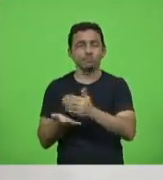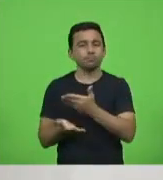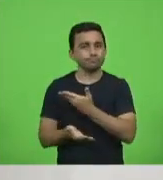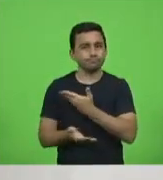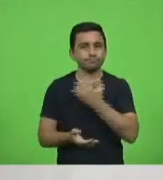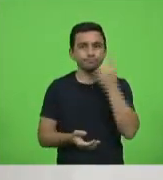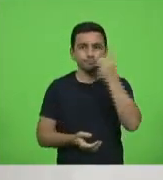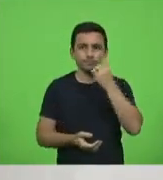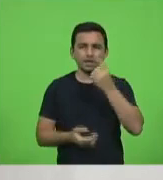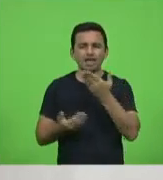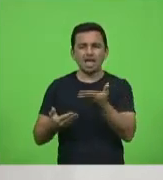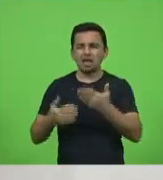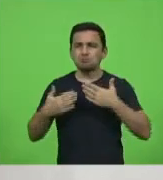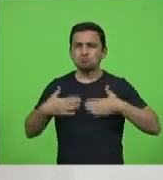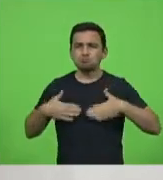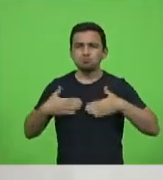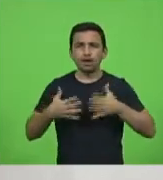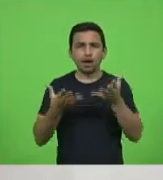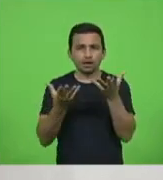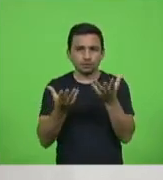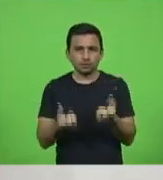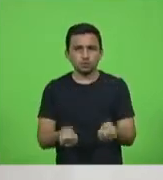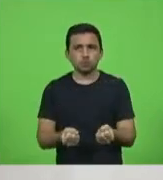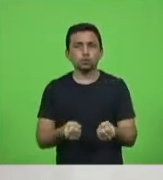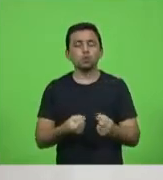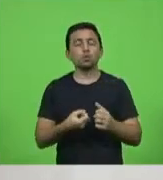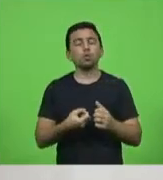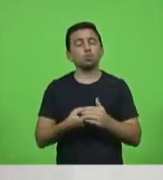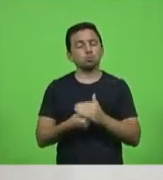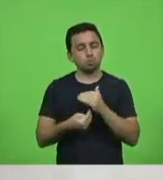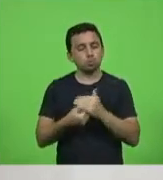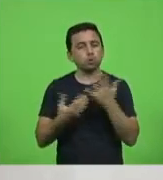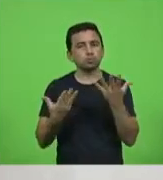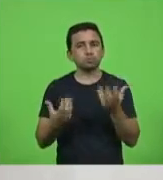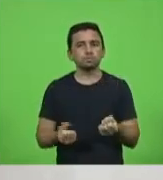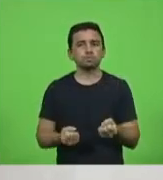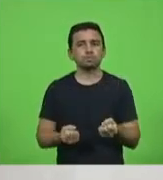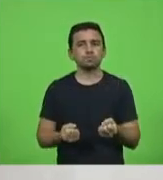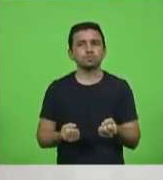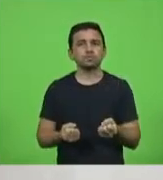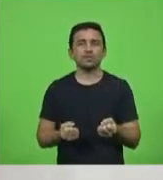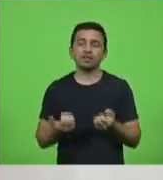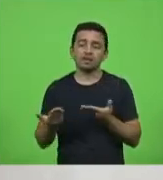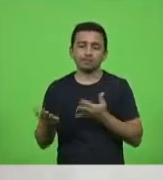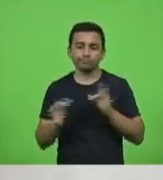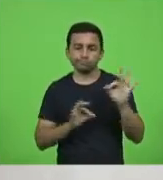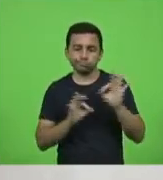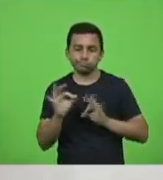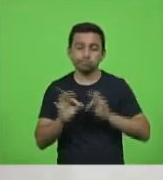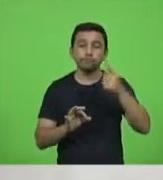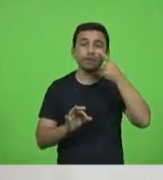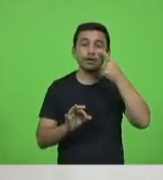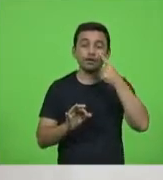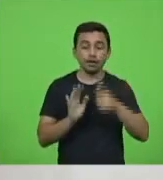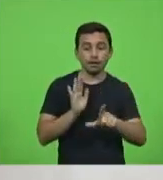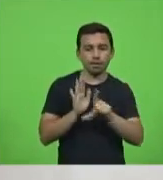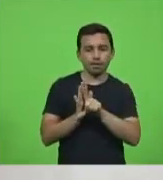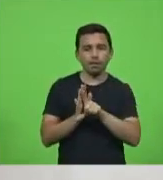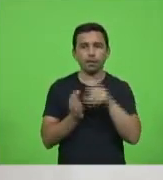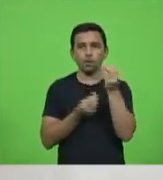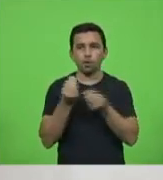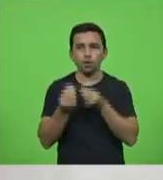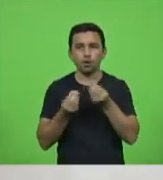muito gentilmente acolheu as nossas sugestões, mas ele tenta ir enredar situações legais para nos trazer uma